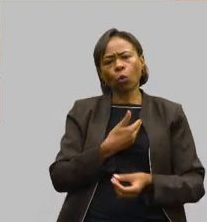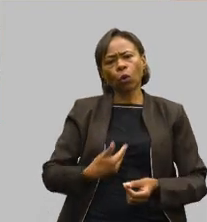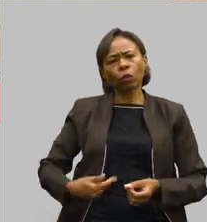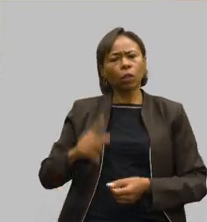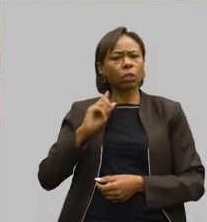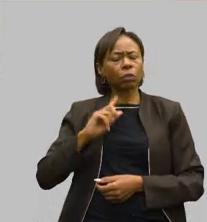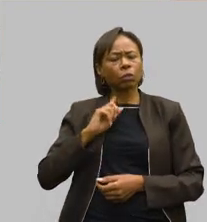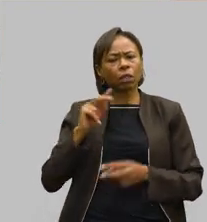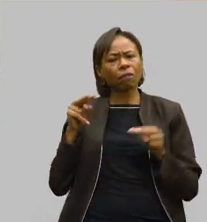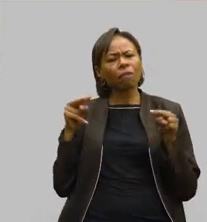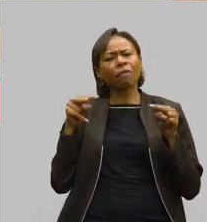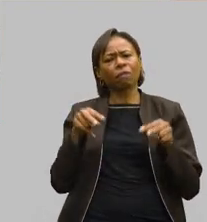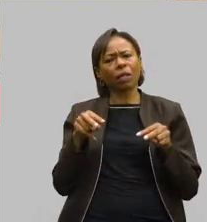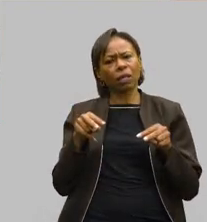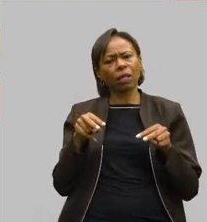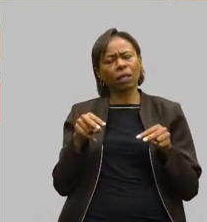situação.